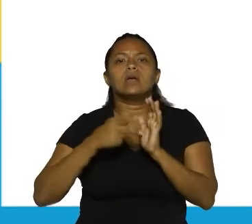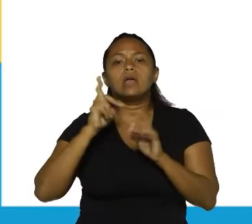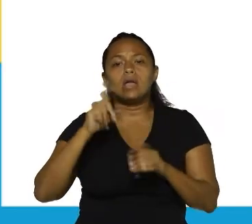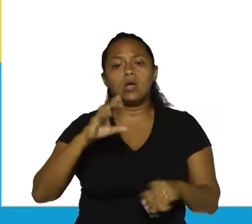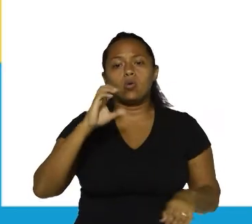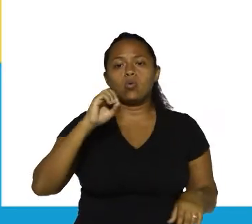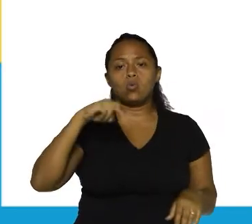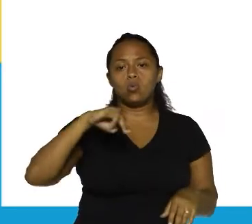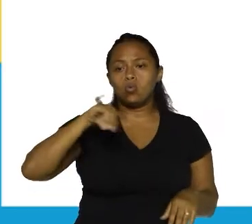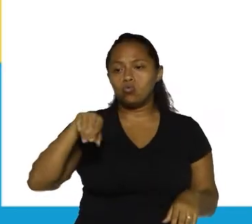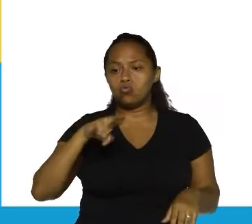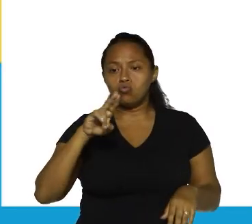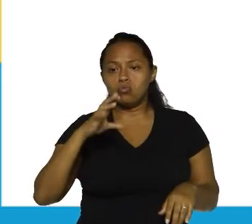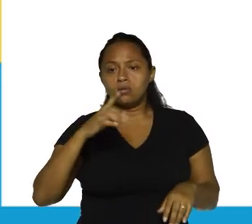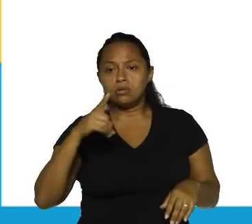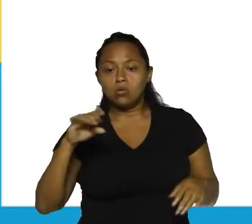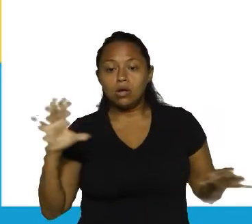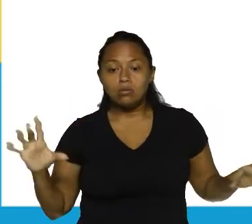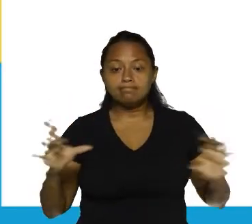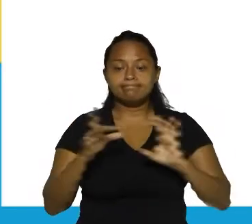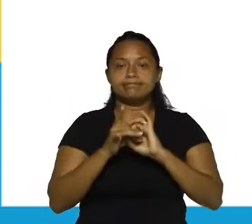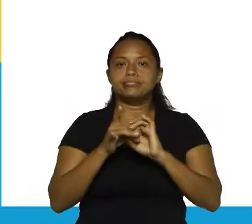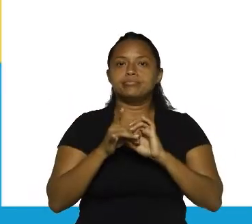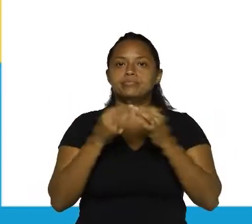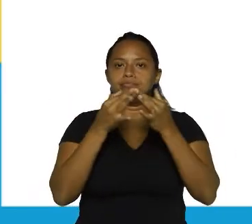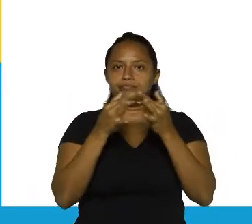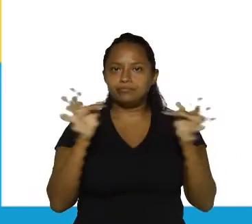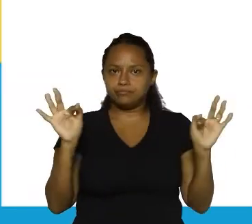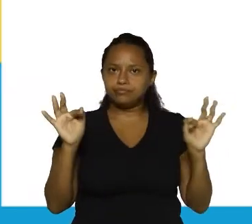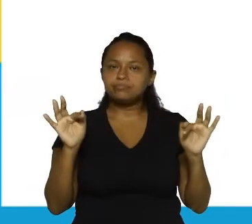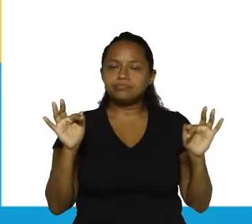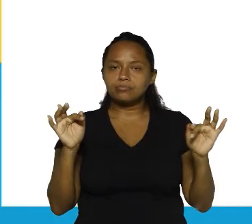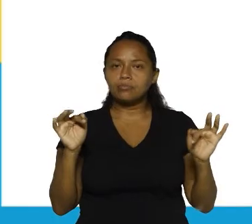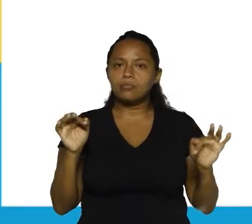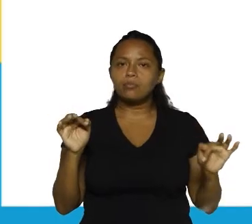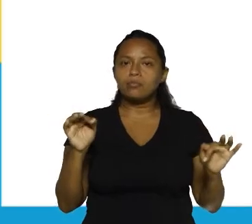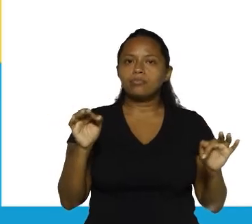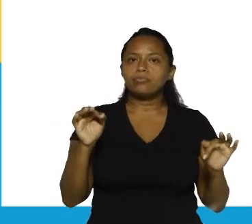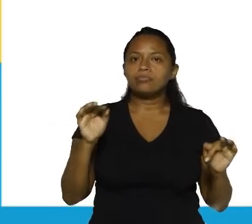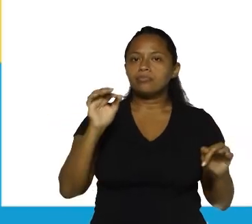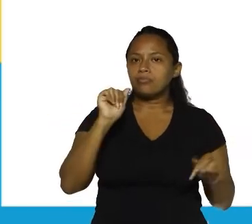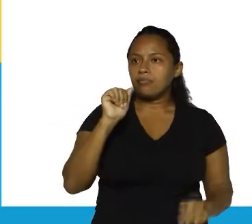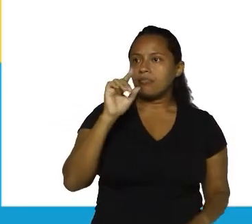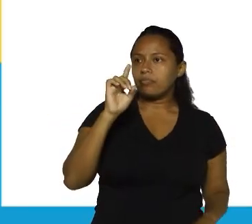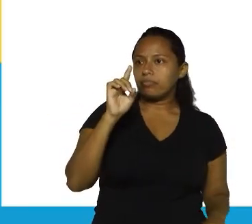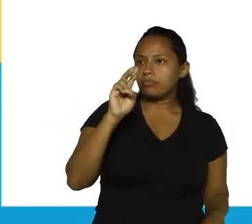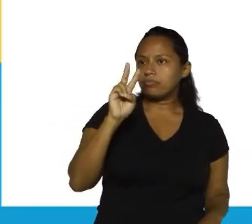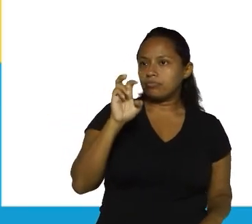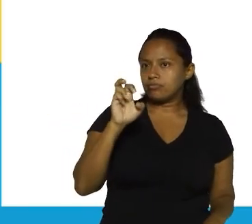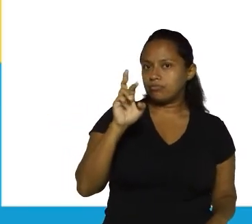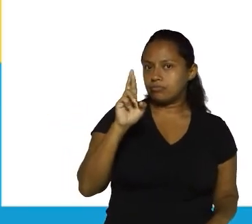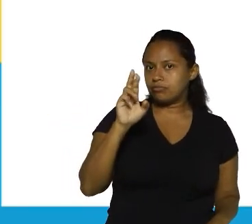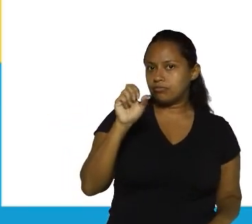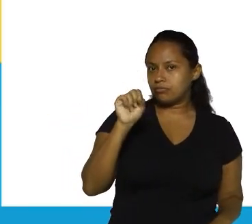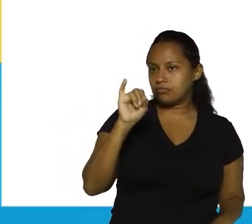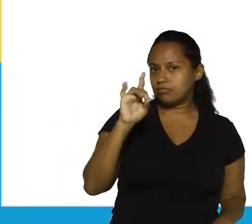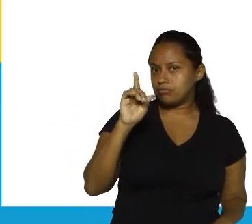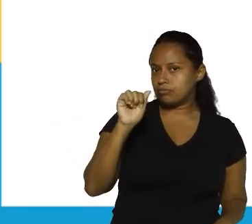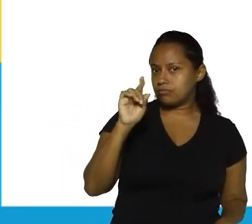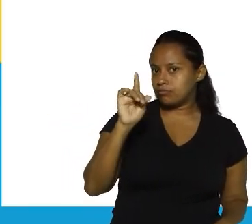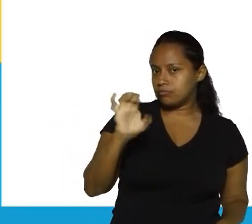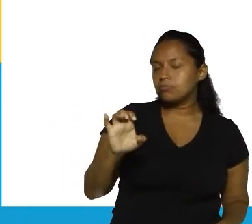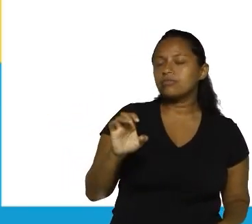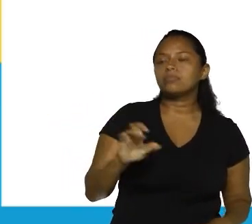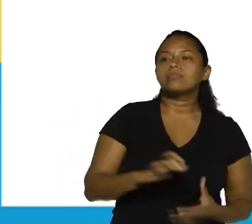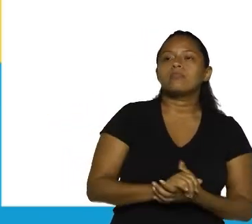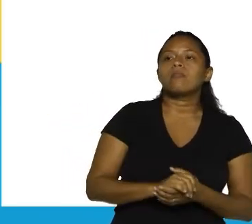quando eu quero conectar essas orações coordenadas. Nesse caso, dando a ideia de adversidade, né? Ou posição. Abaixo,